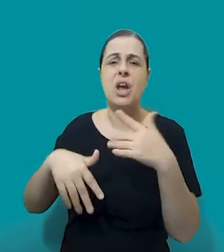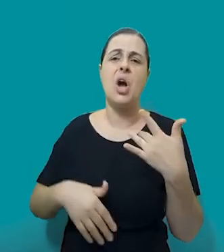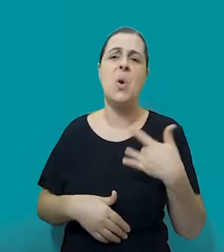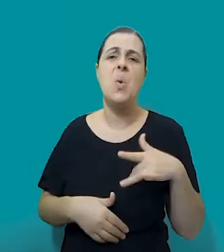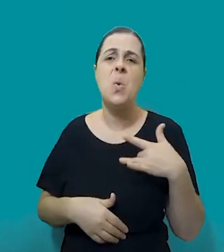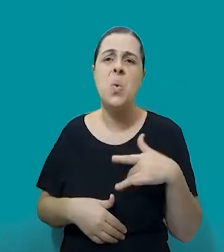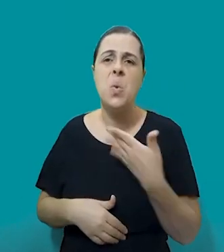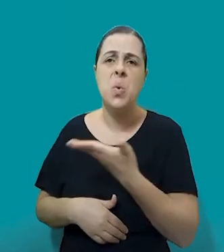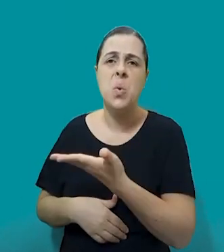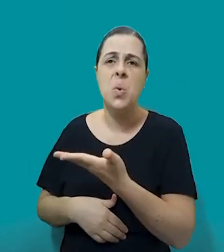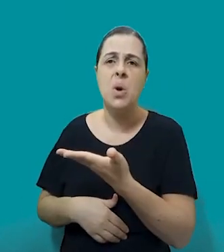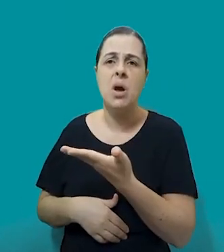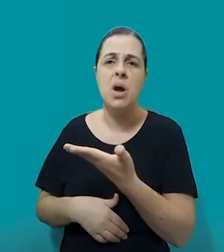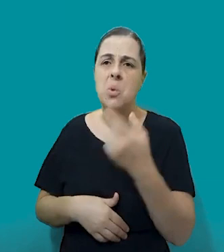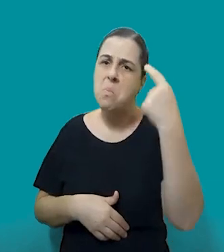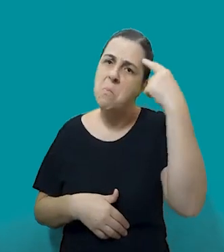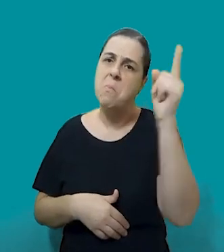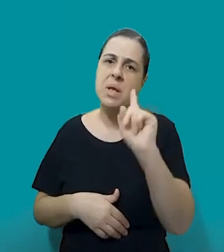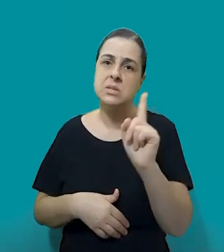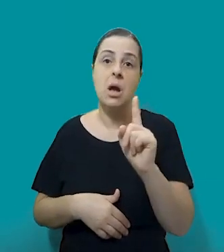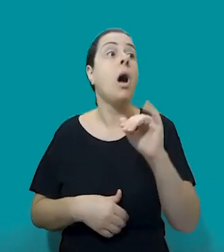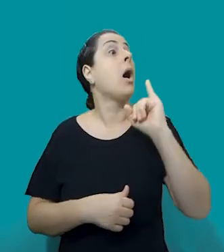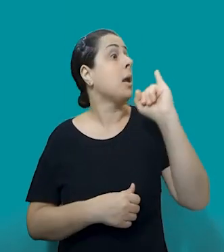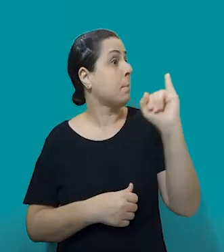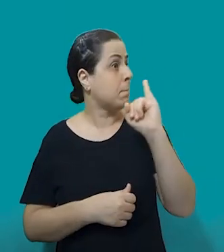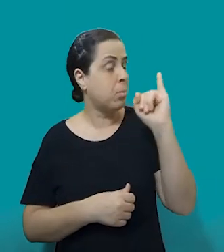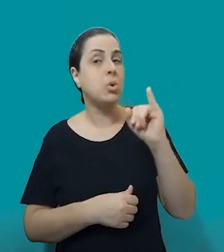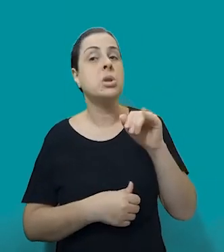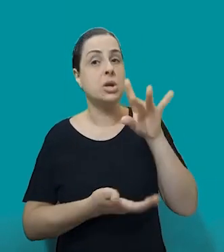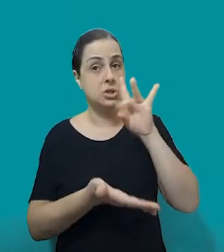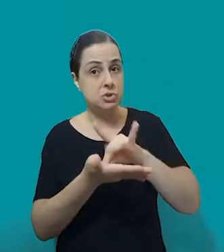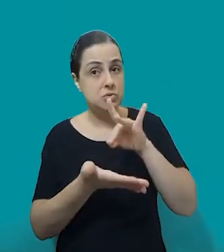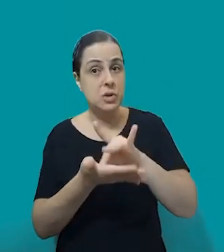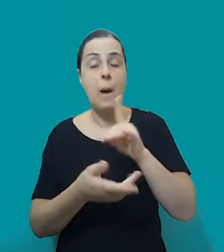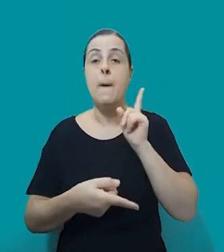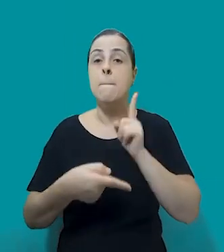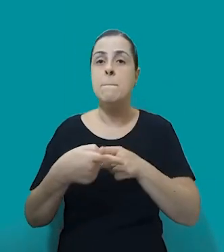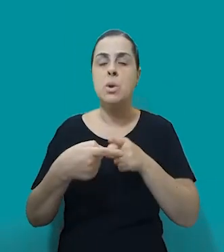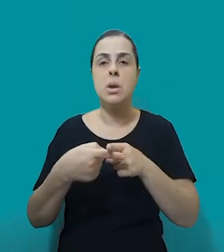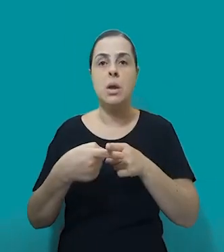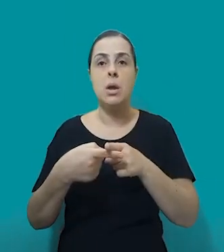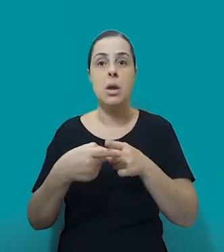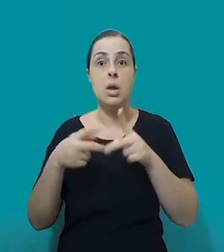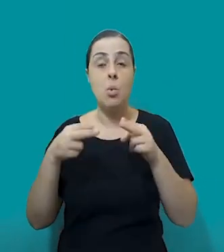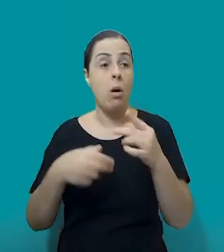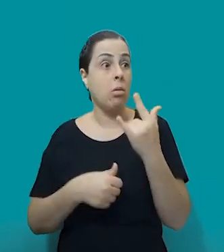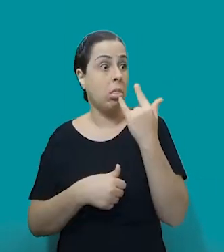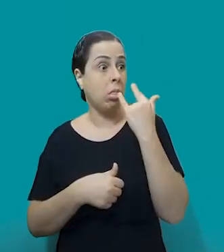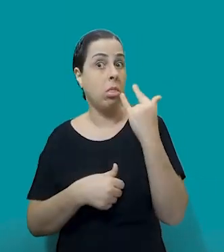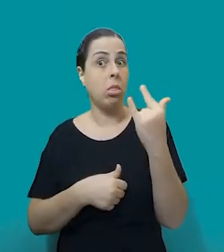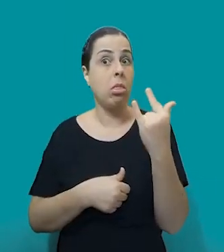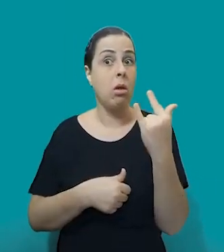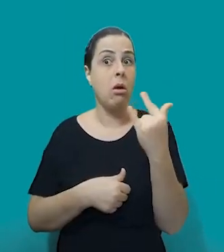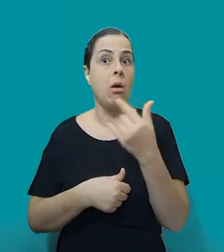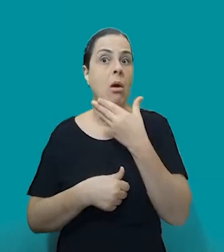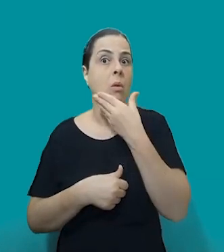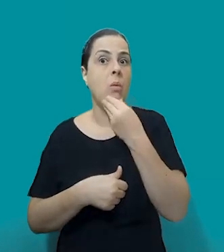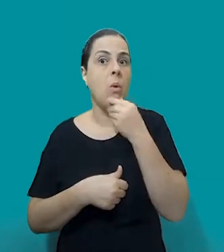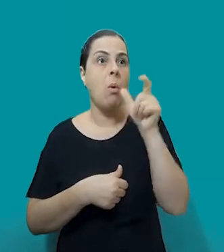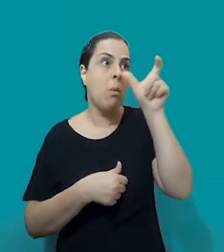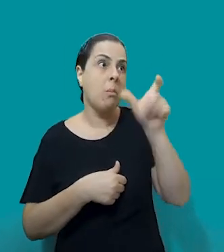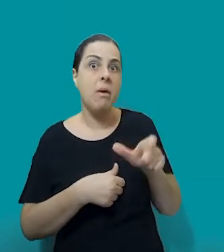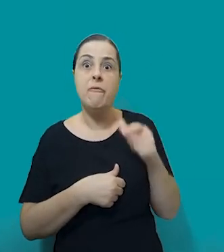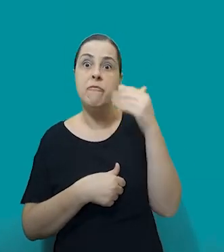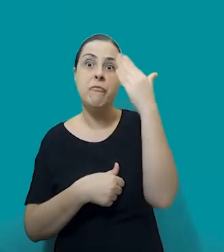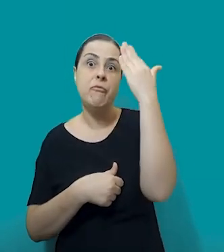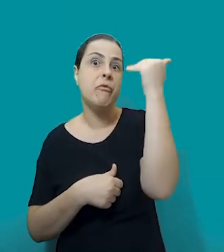Eu acho que é importante a gente colocar esse ponto, né? Porque realmente chama atenção quando é um homem de relevância social, né? Então,